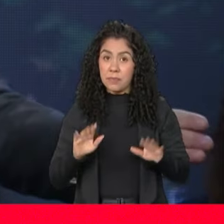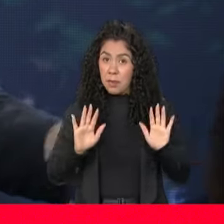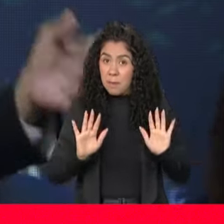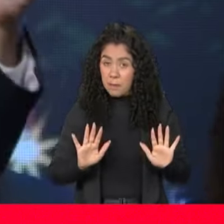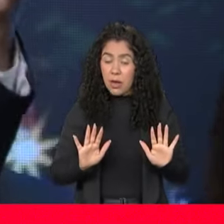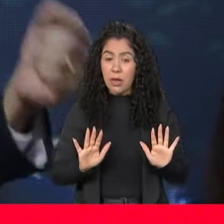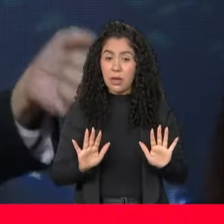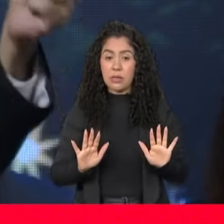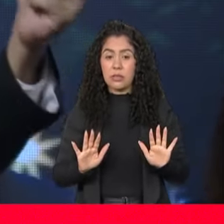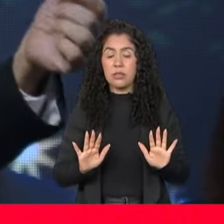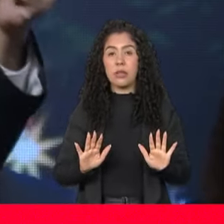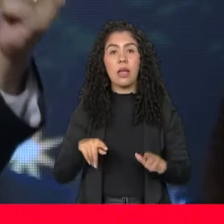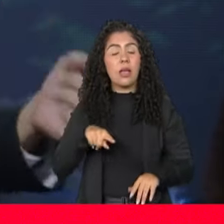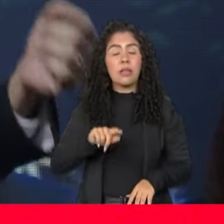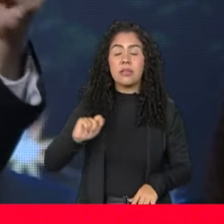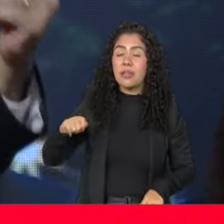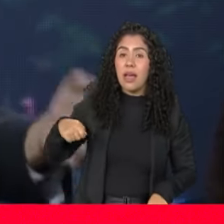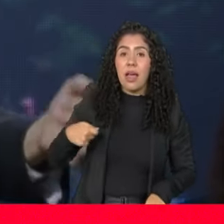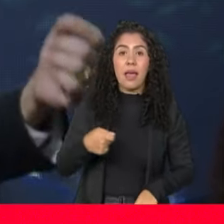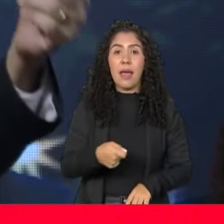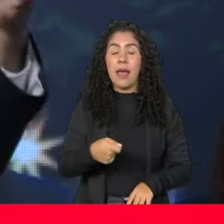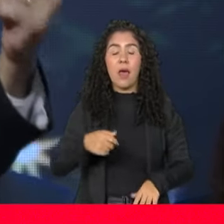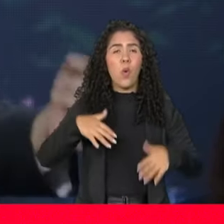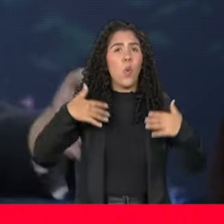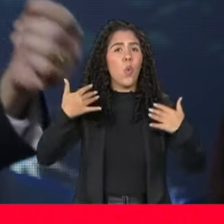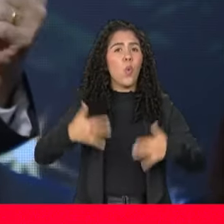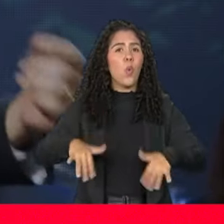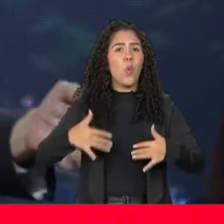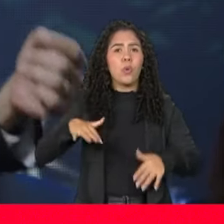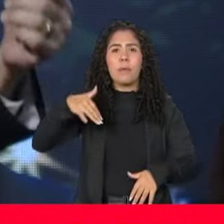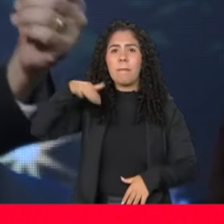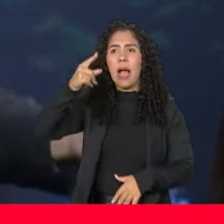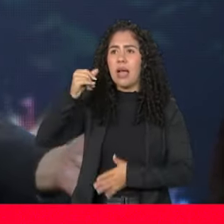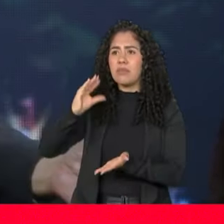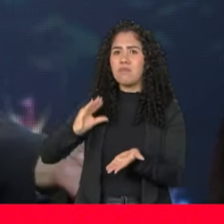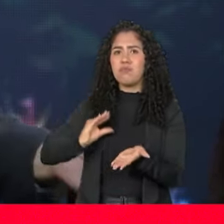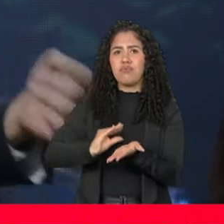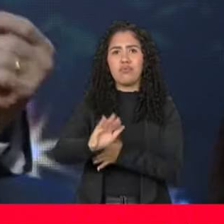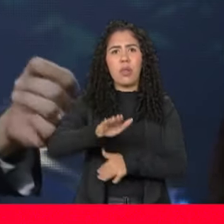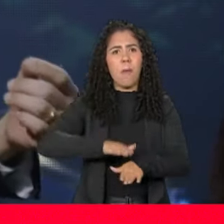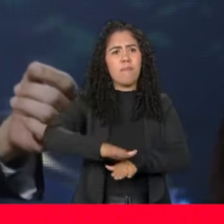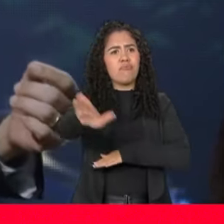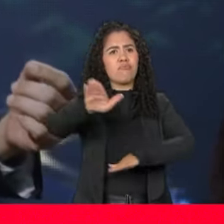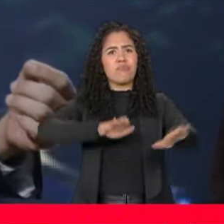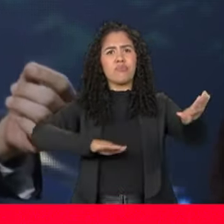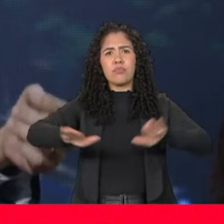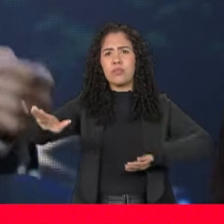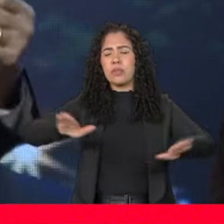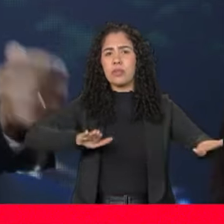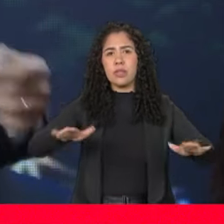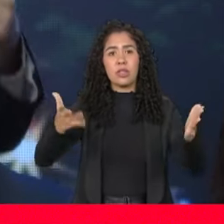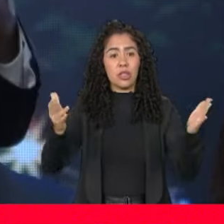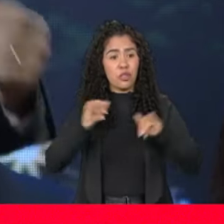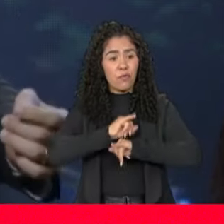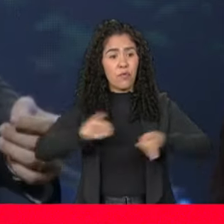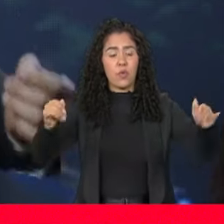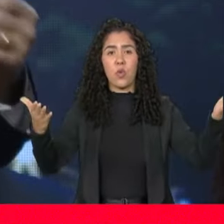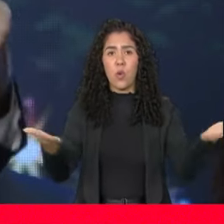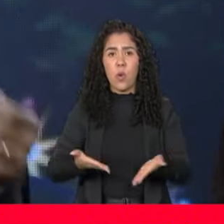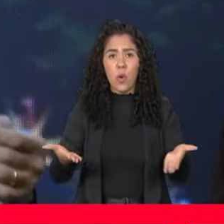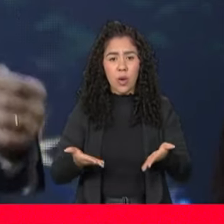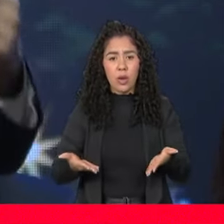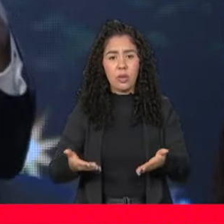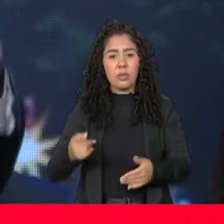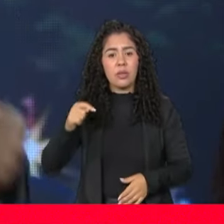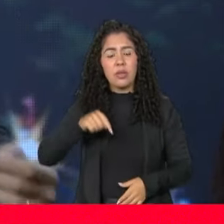Esse é o maior investimento rodoviário da história do Brasil, anunciado. É a maior captação de